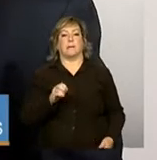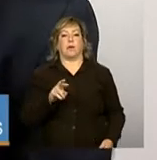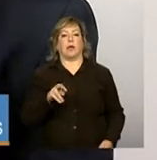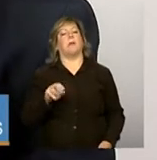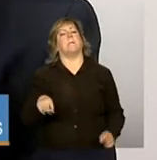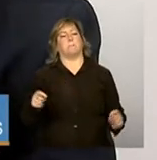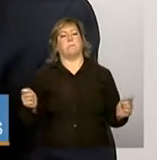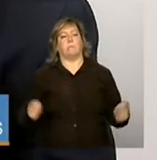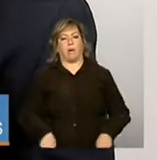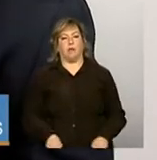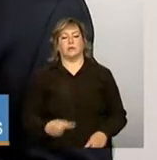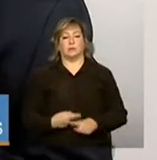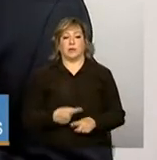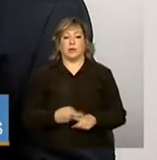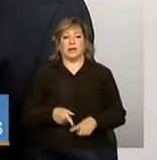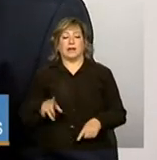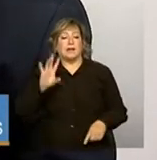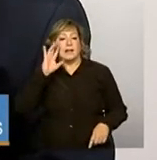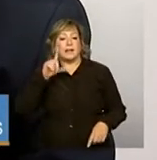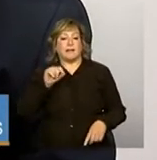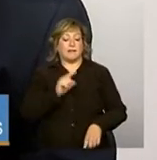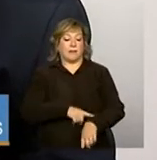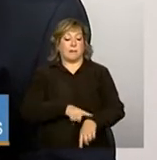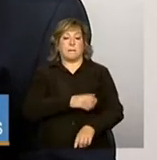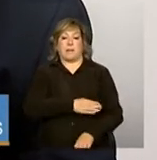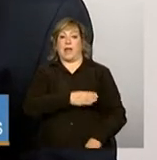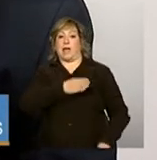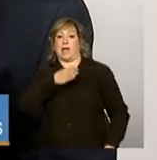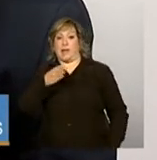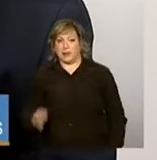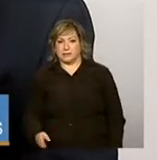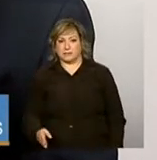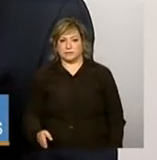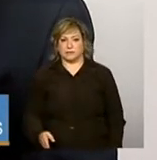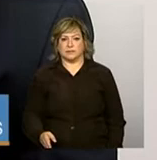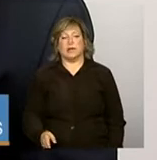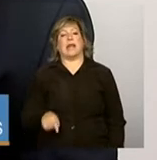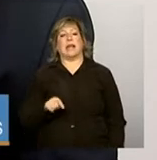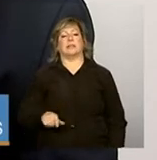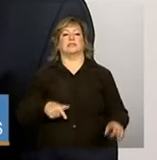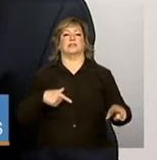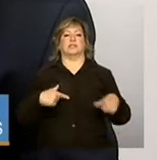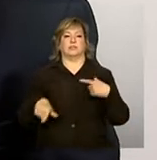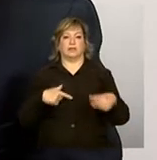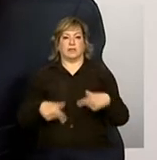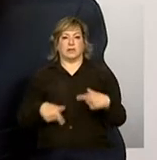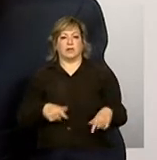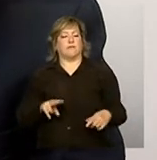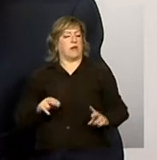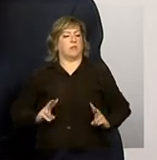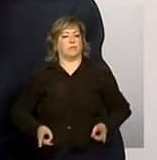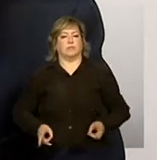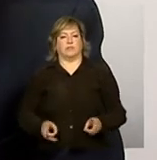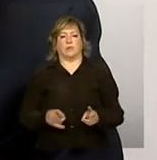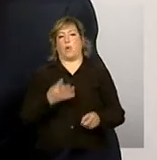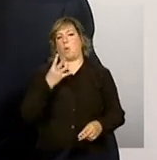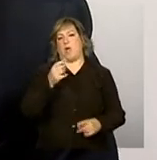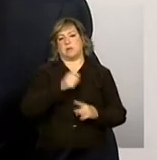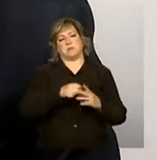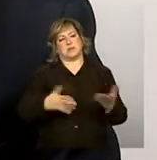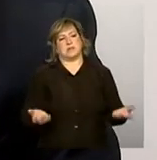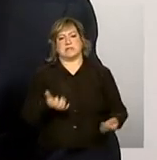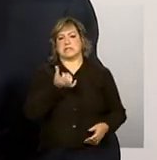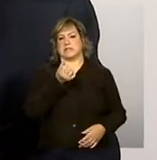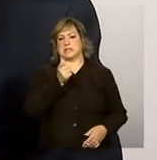define um determinado prazo. Essa atividade vai permanecer durante quatro meses, seis